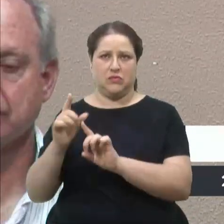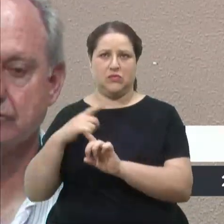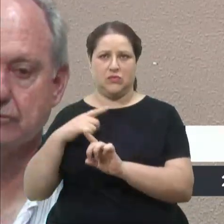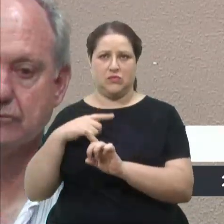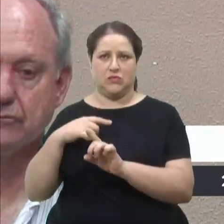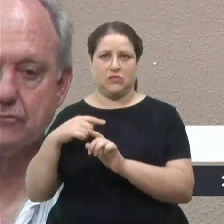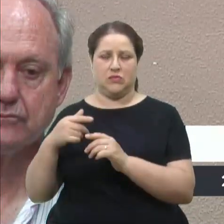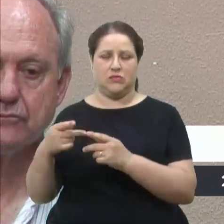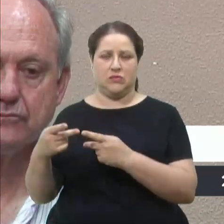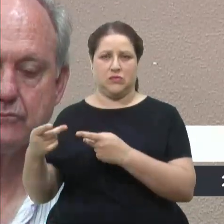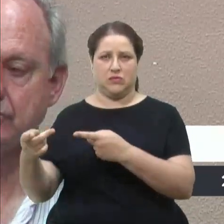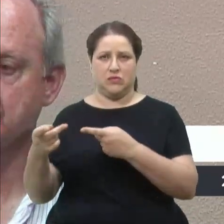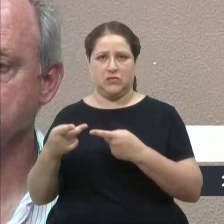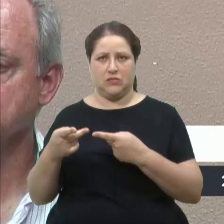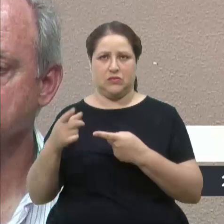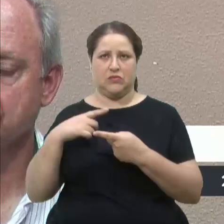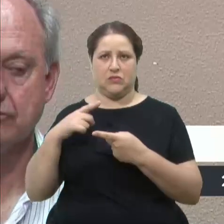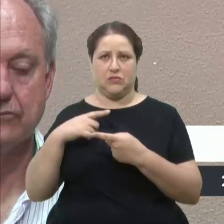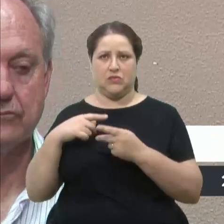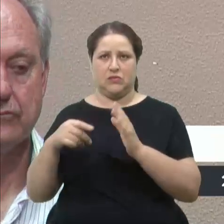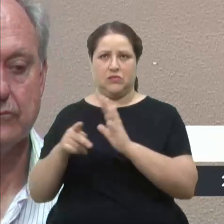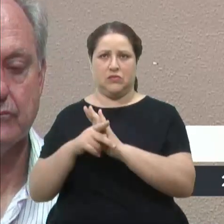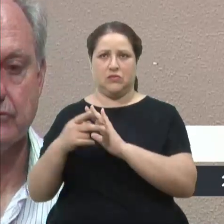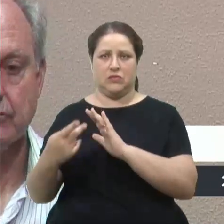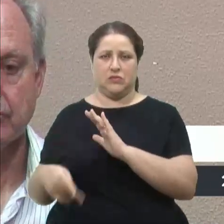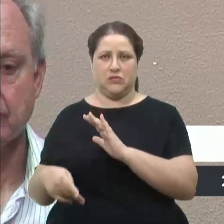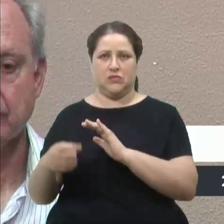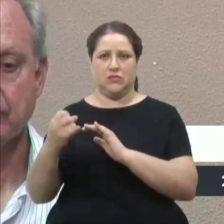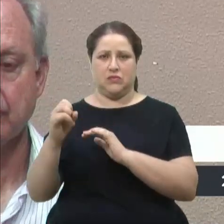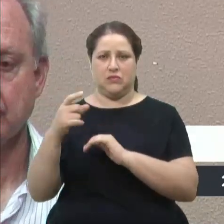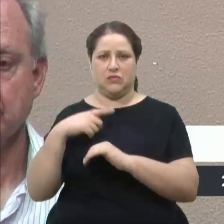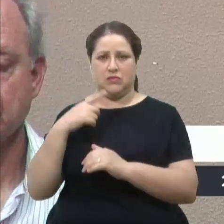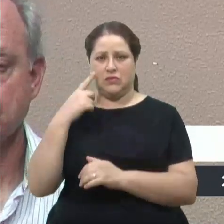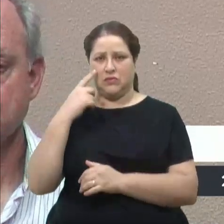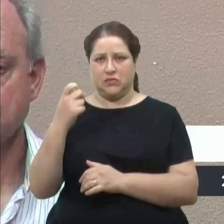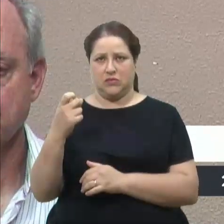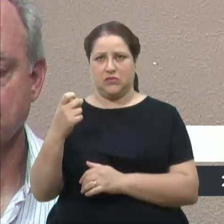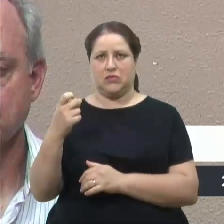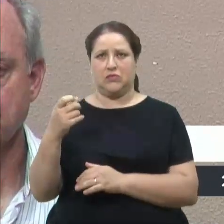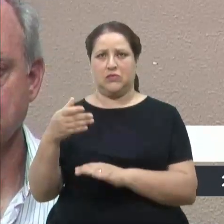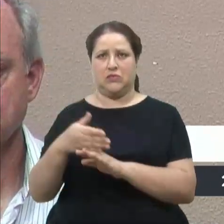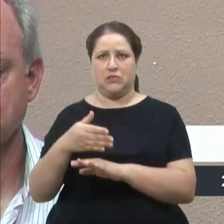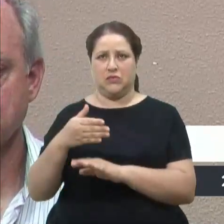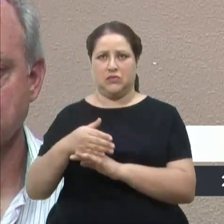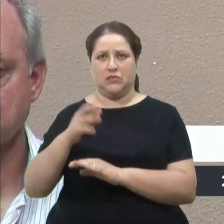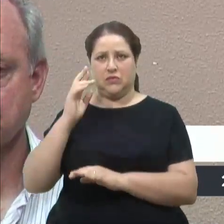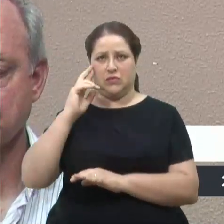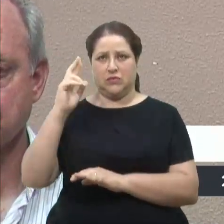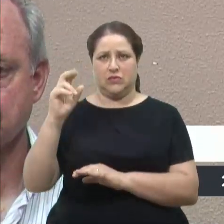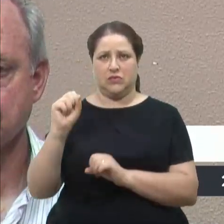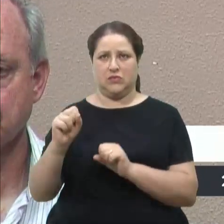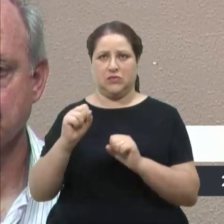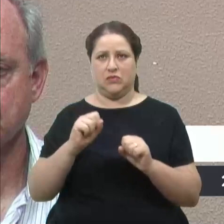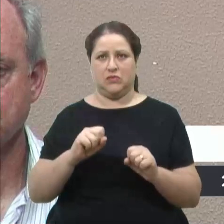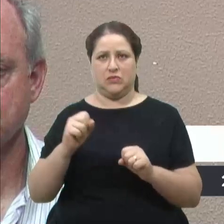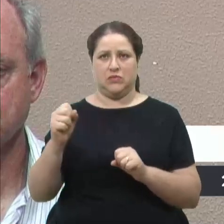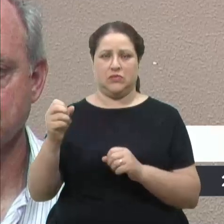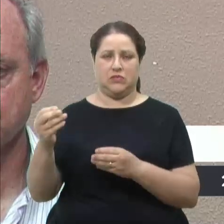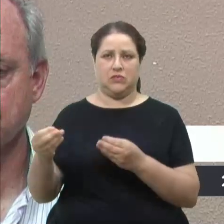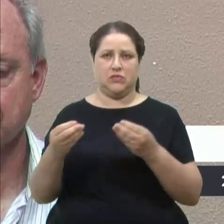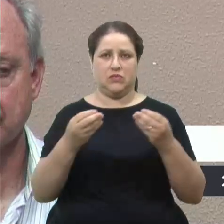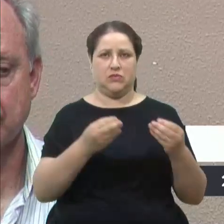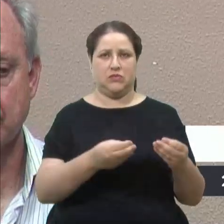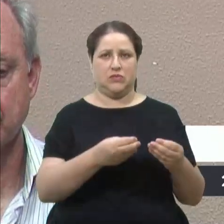pelo menos já estavam sendo reservados aqui para casa, e espero que quem estiver interessado, que a nossa direção possa trazer os convites,